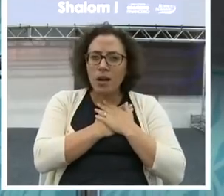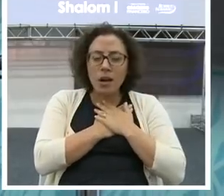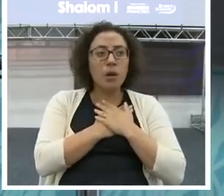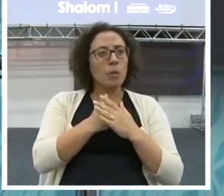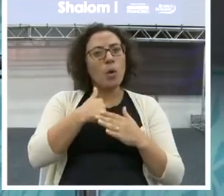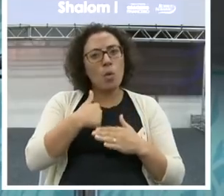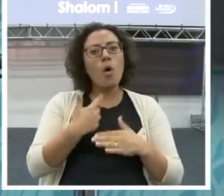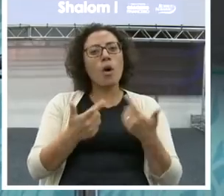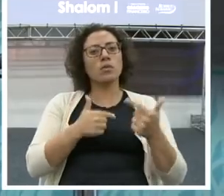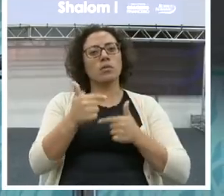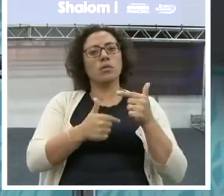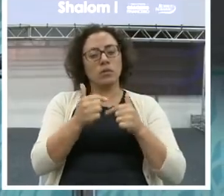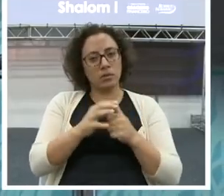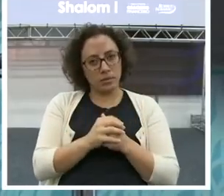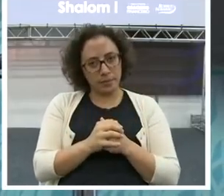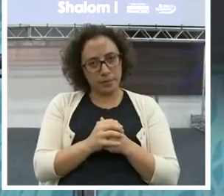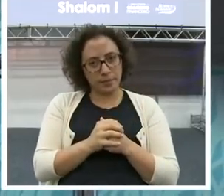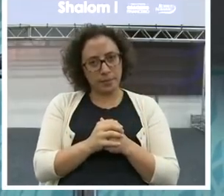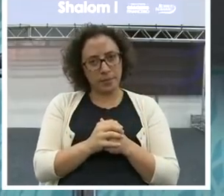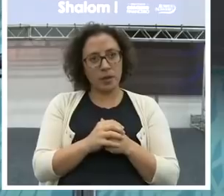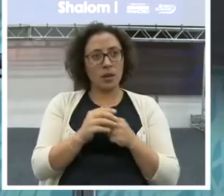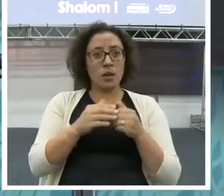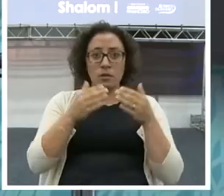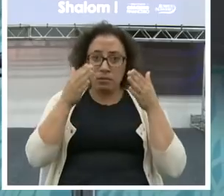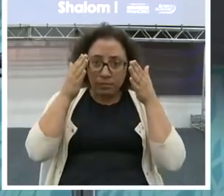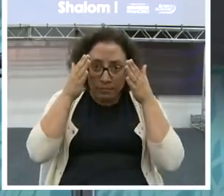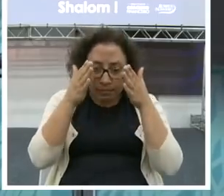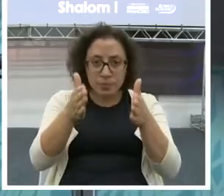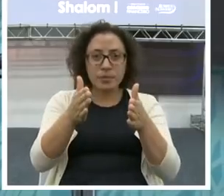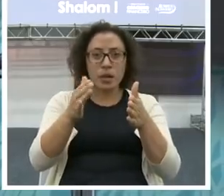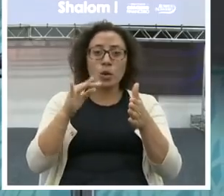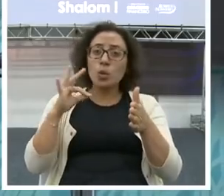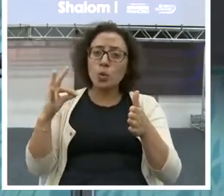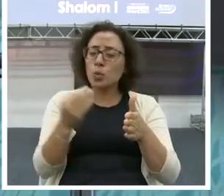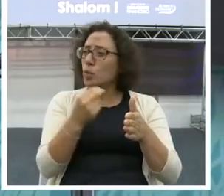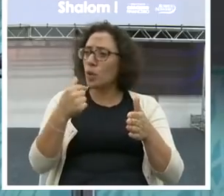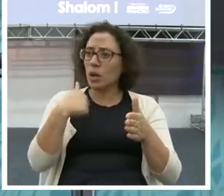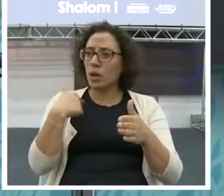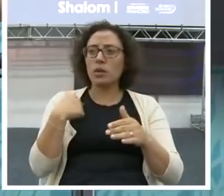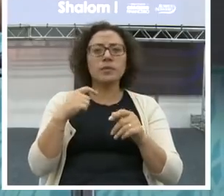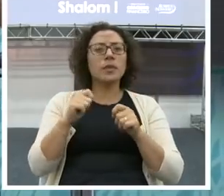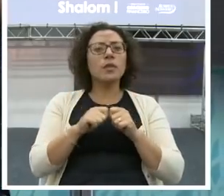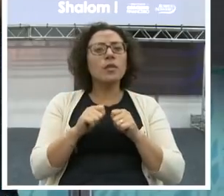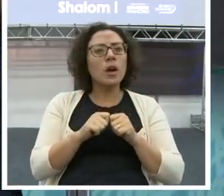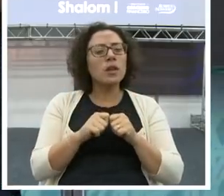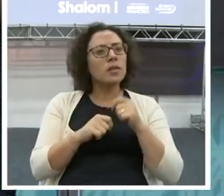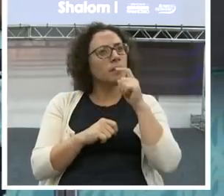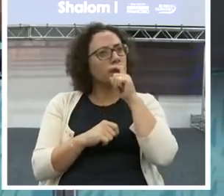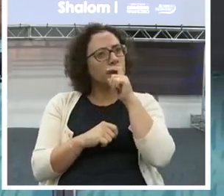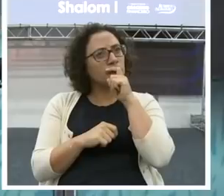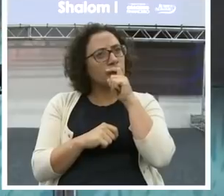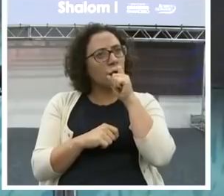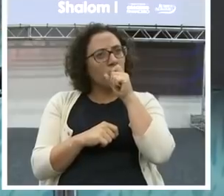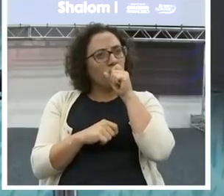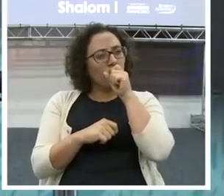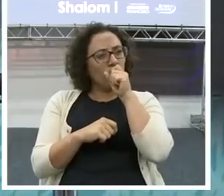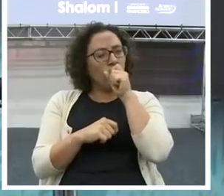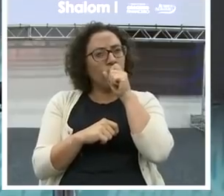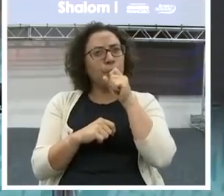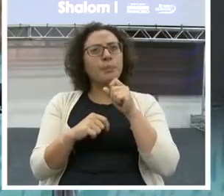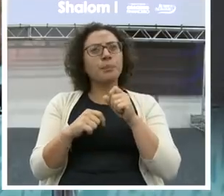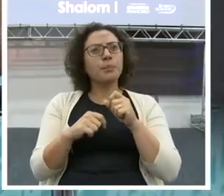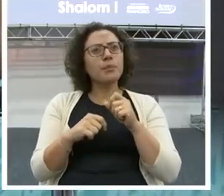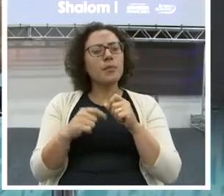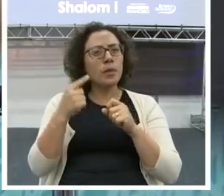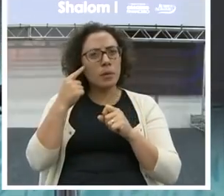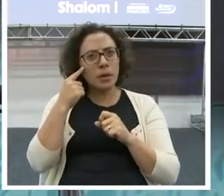sentido na minha vida. E tudo aquilo que eu vou fazer, eu faço, eu olho e falo assim, se está conectado.